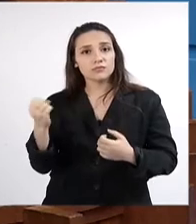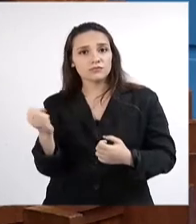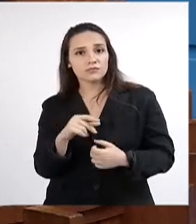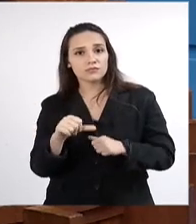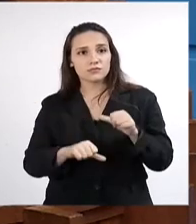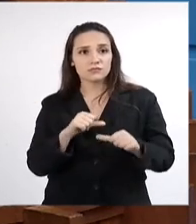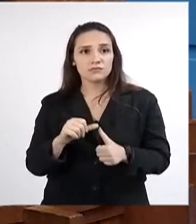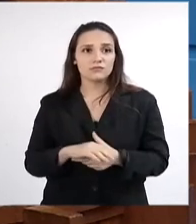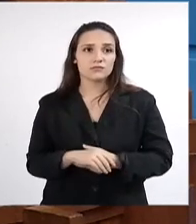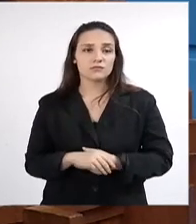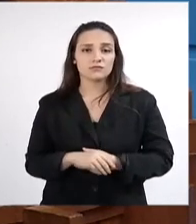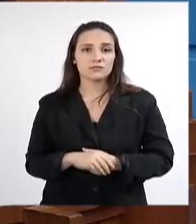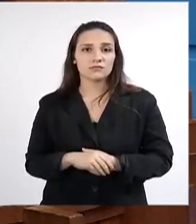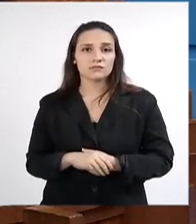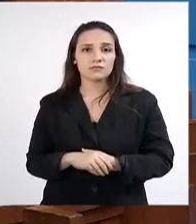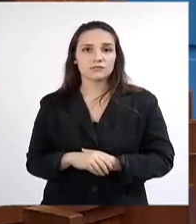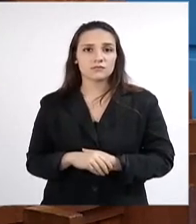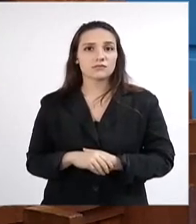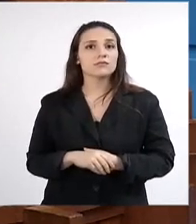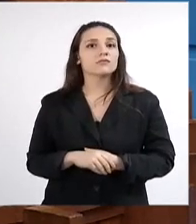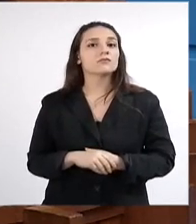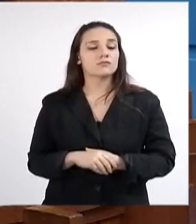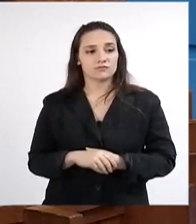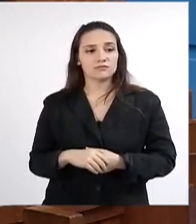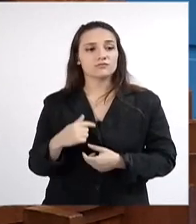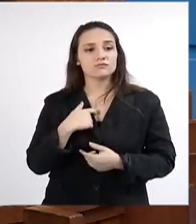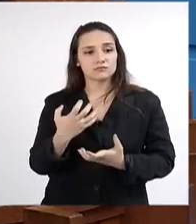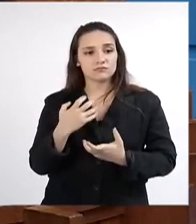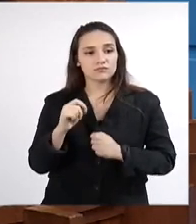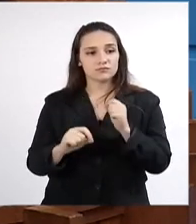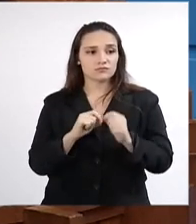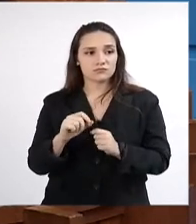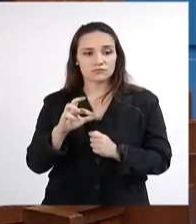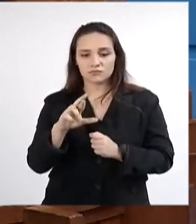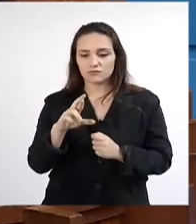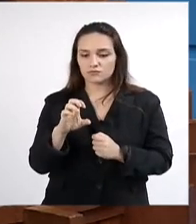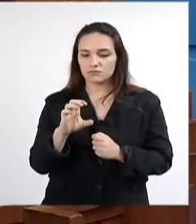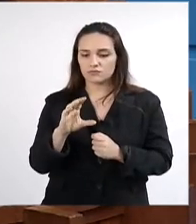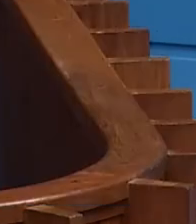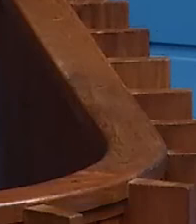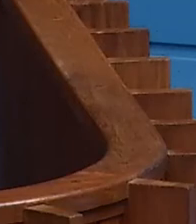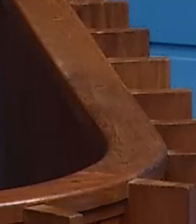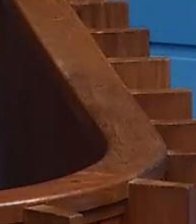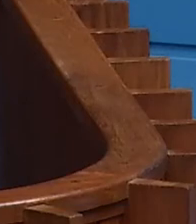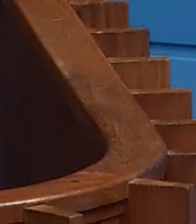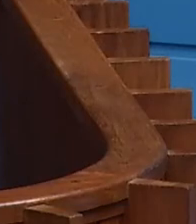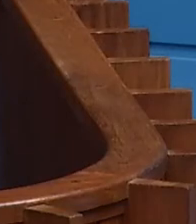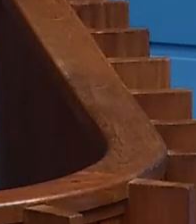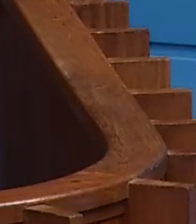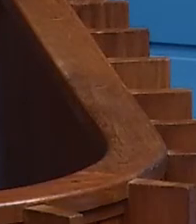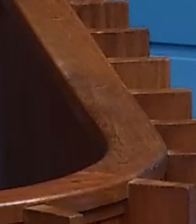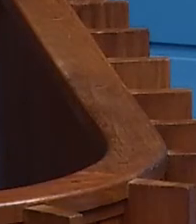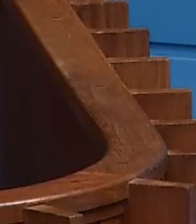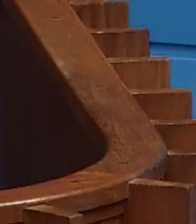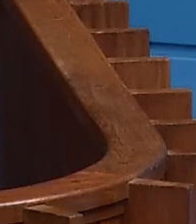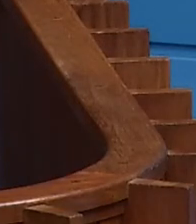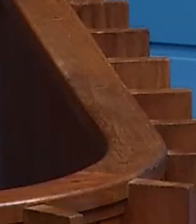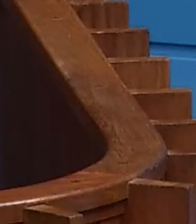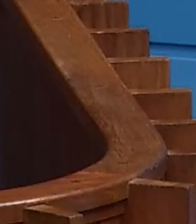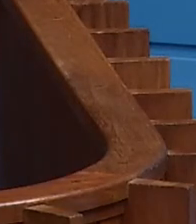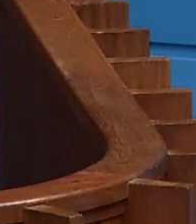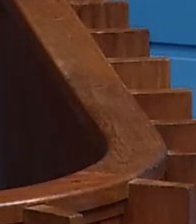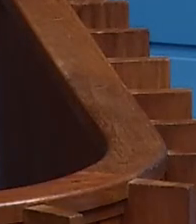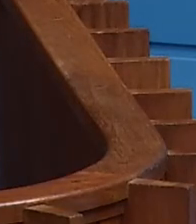Casa e criar uma modalidade de recurso, que já existe em outras CCJs pelo Brasil